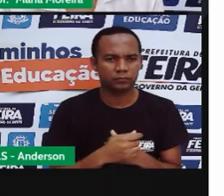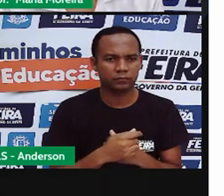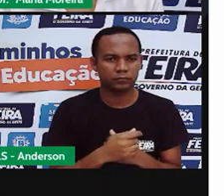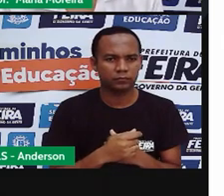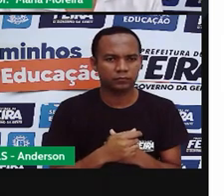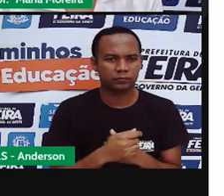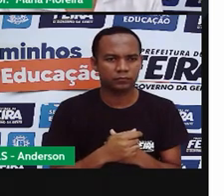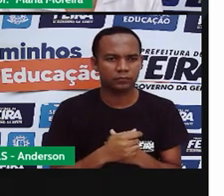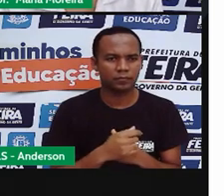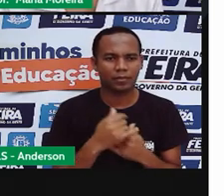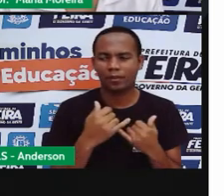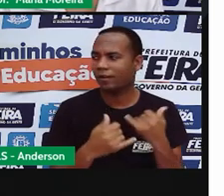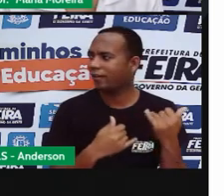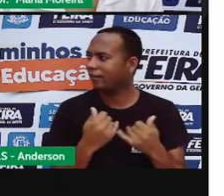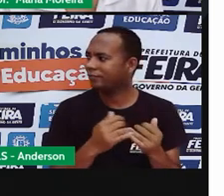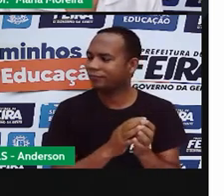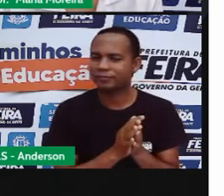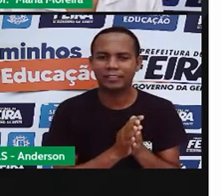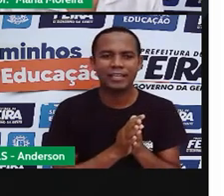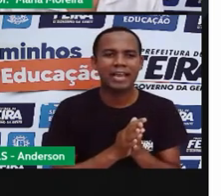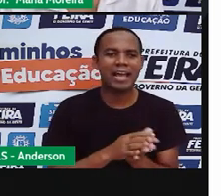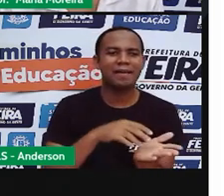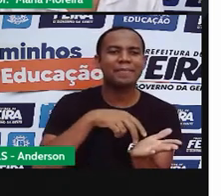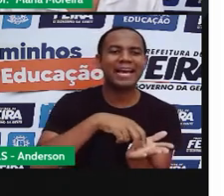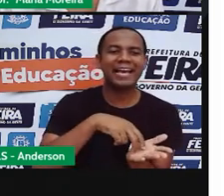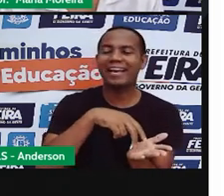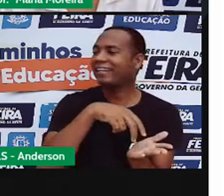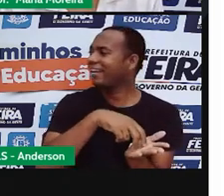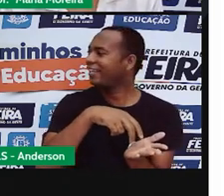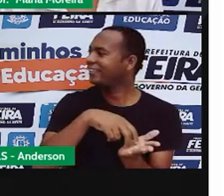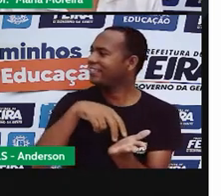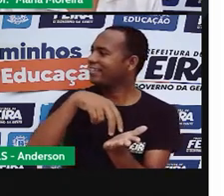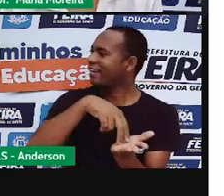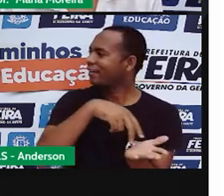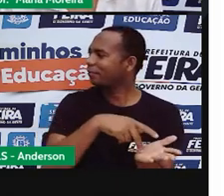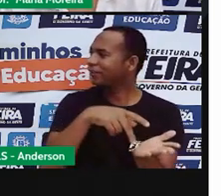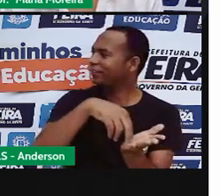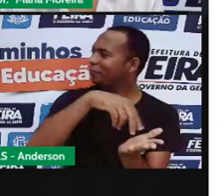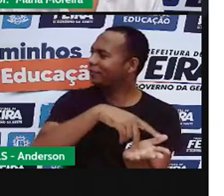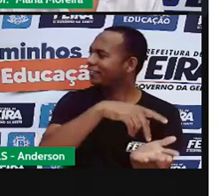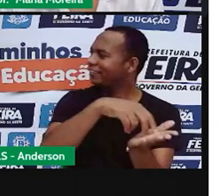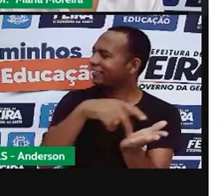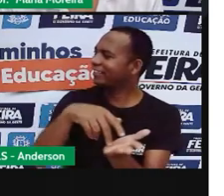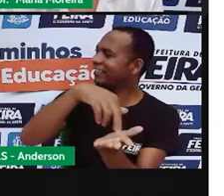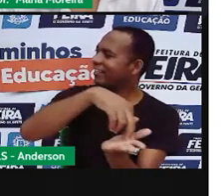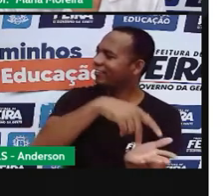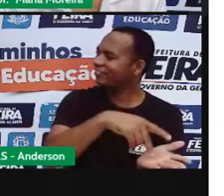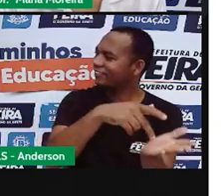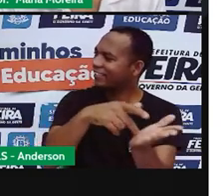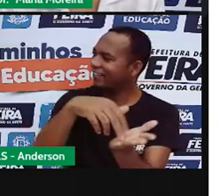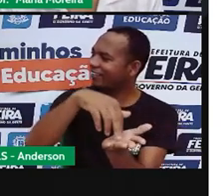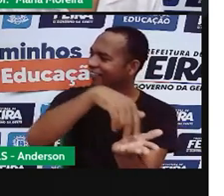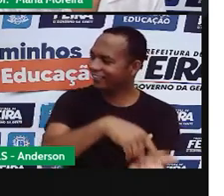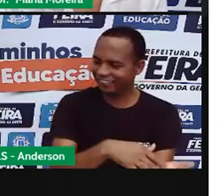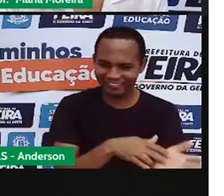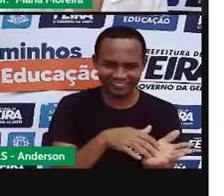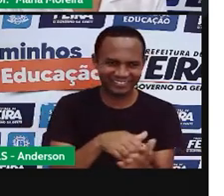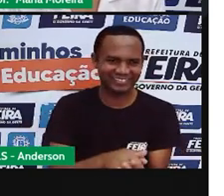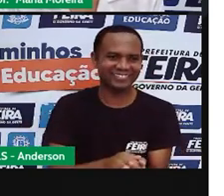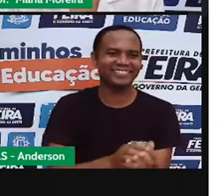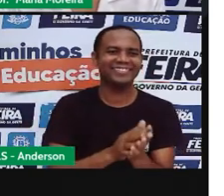A gente poderia brincar de amarelinha, Andressa. Mas não vai dar pra filmar. Quando tá chegando ao céu,